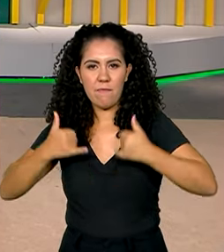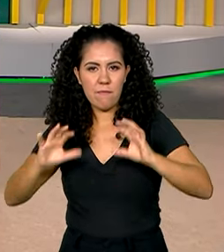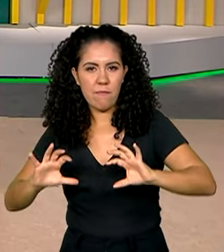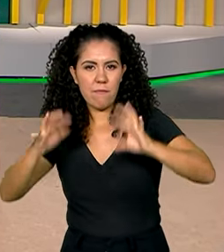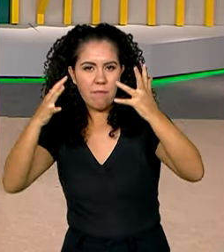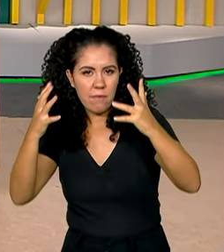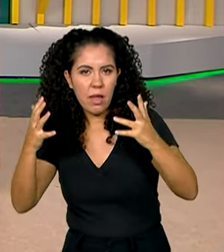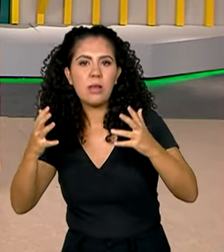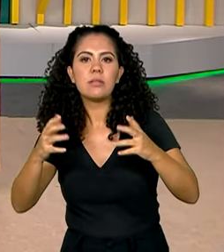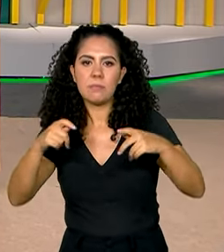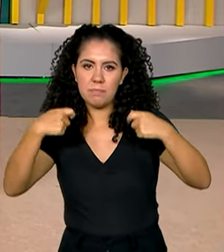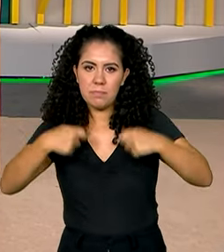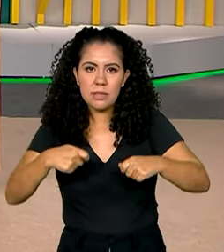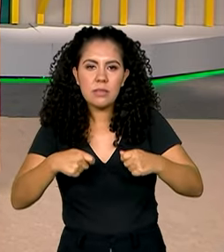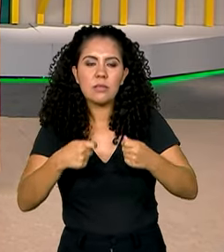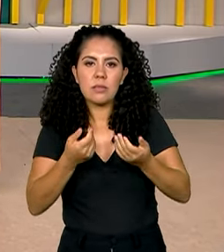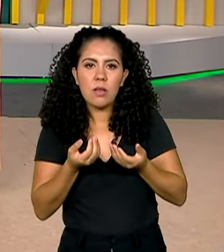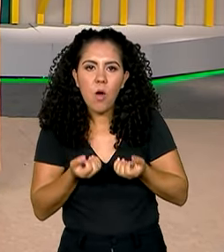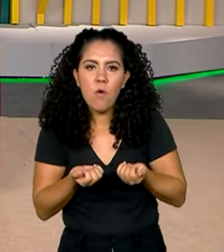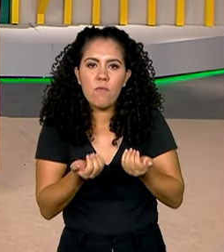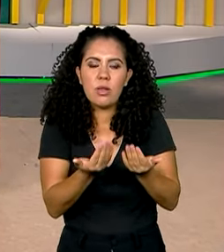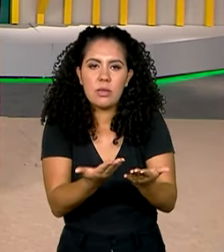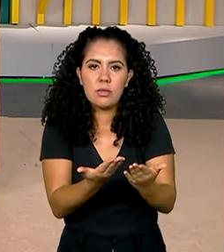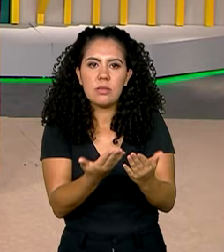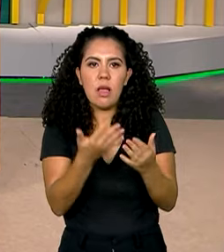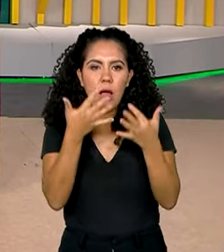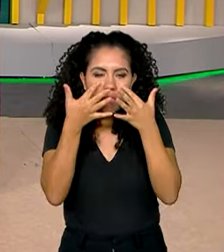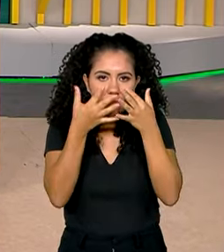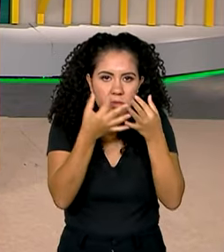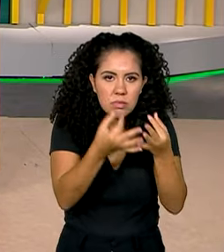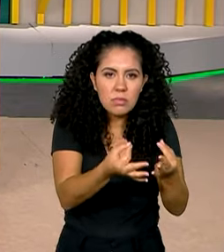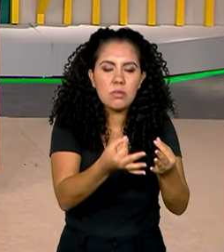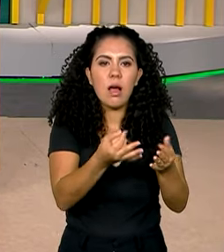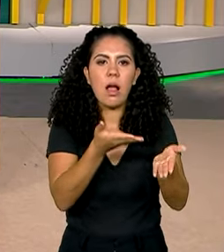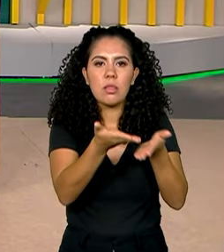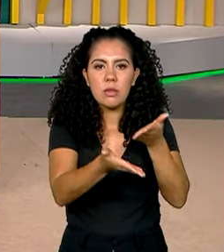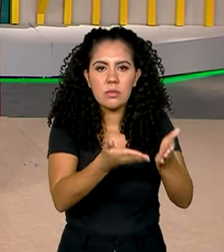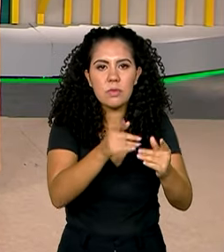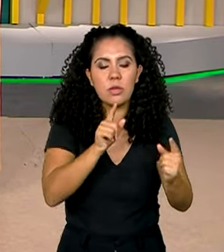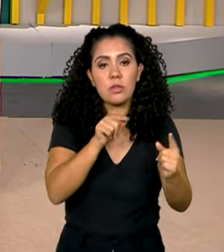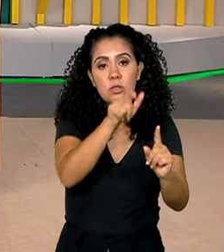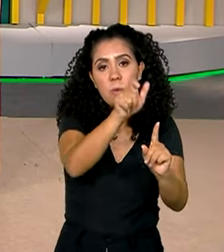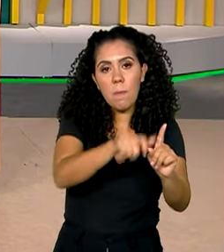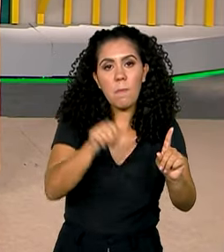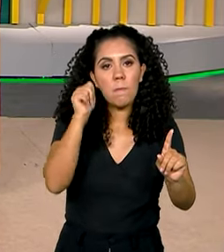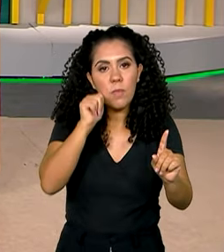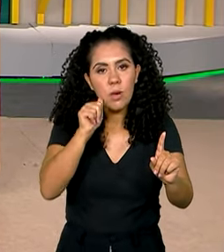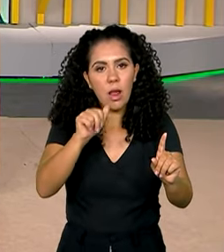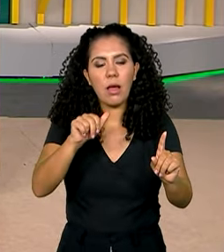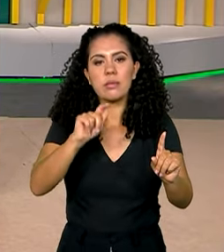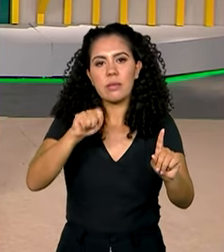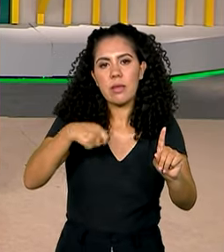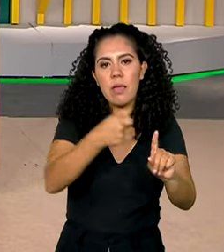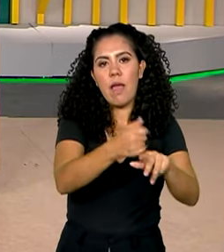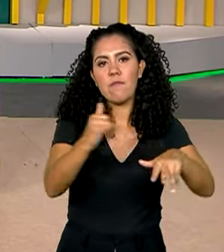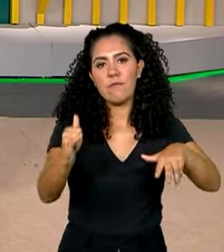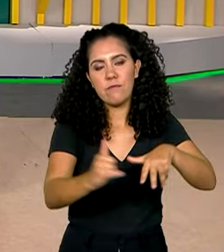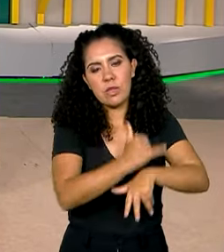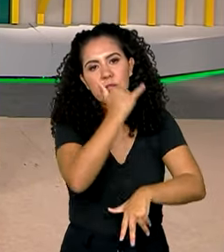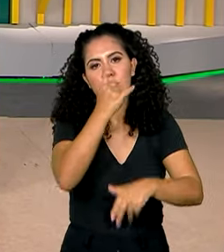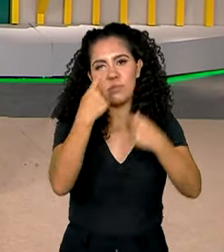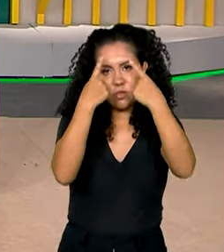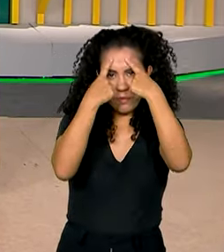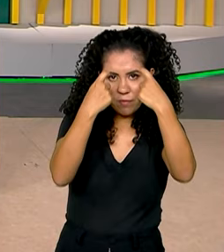prestem assistência e garantam a segurança de mulheres vítimas de constrangimento ou de violência no interior desses